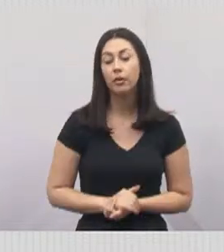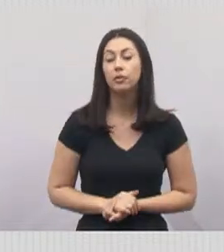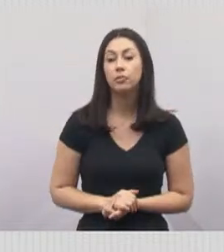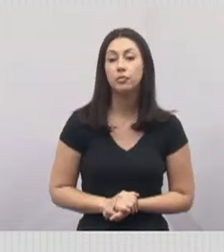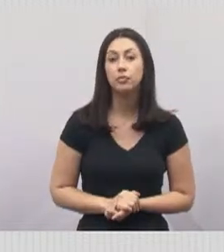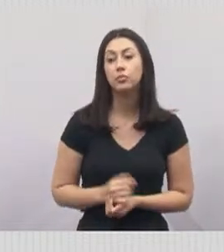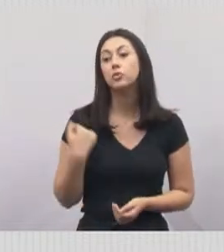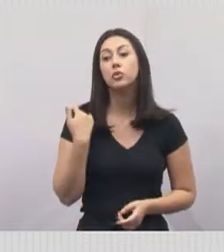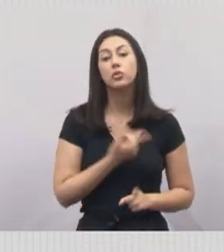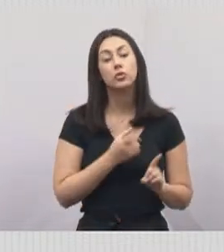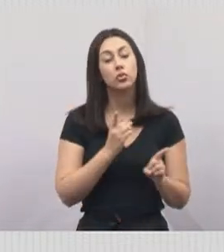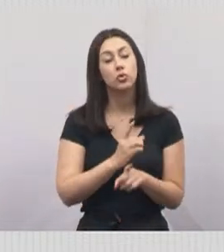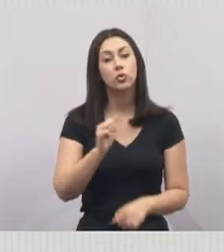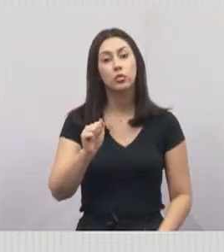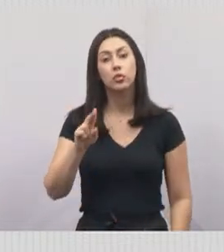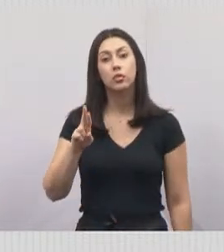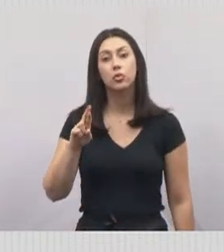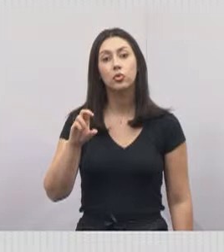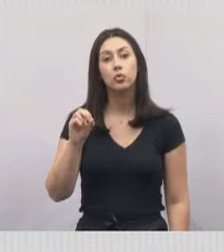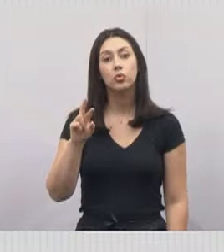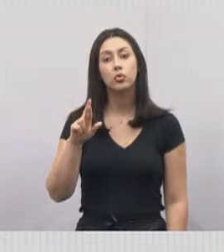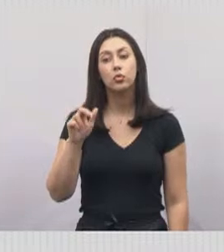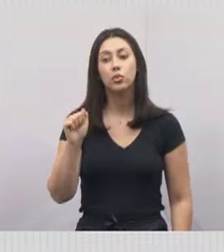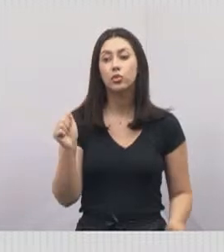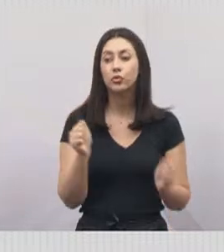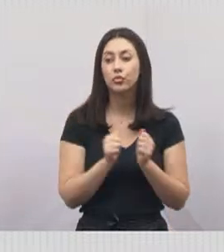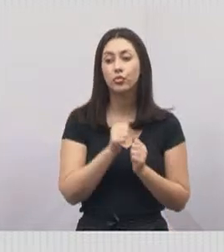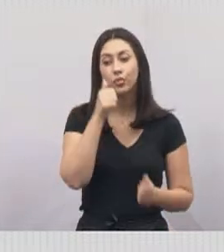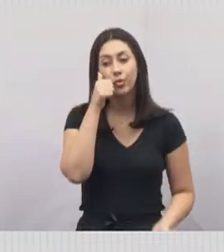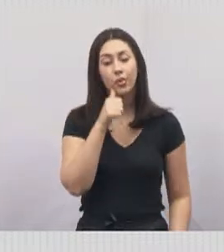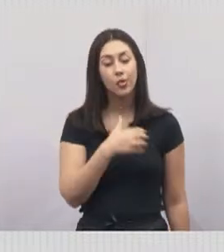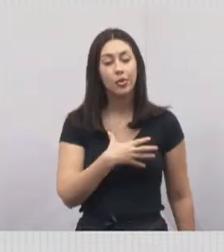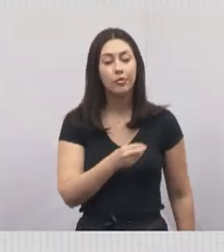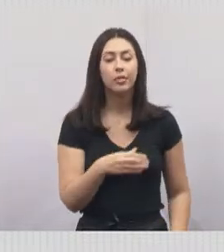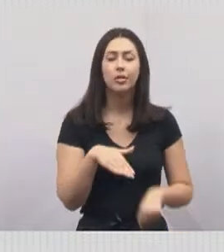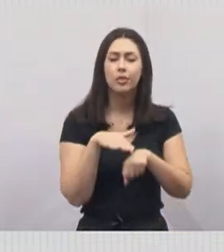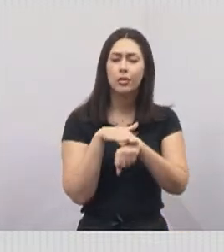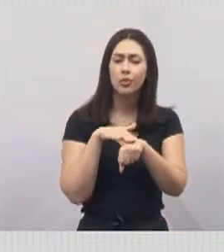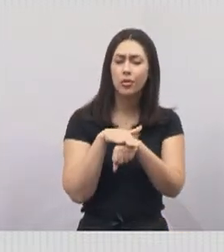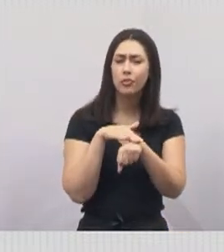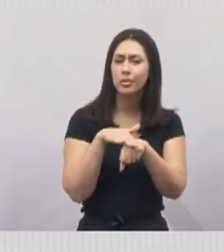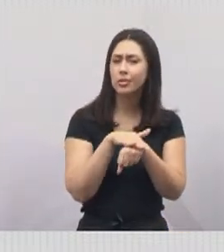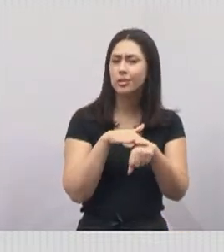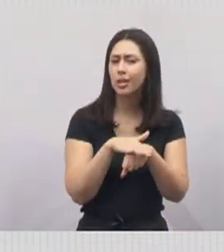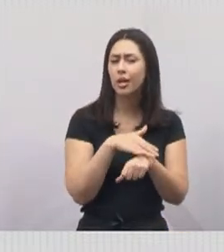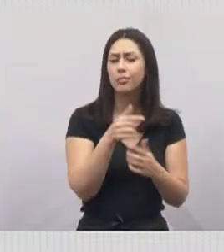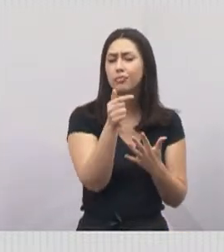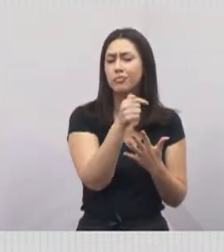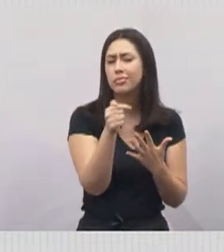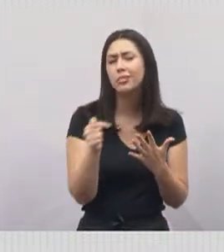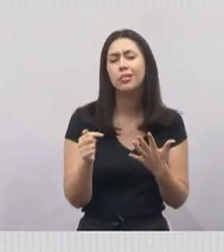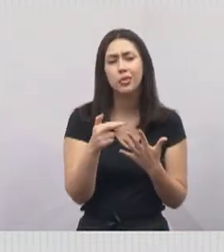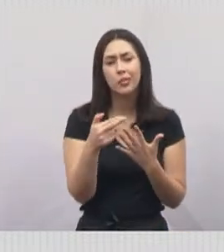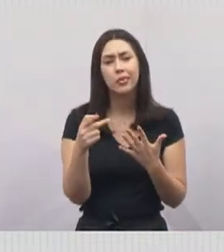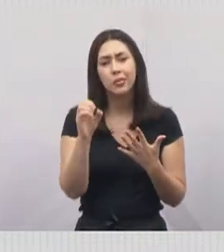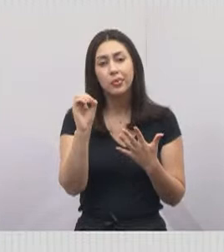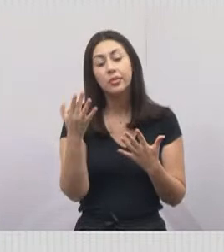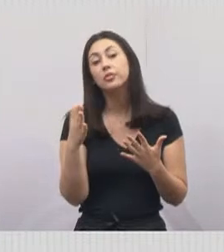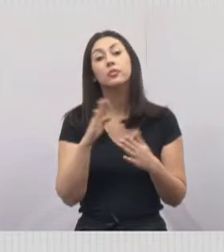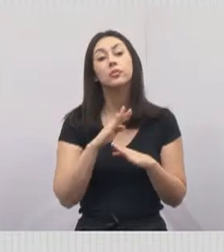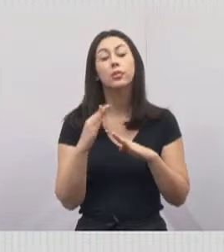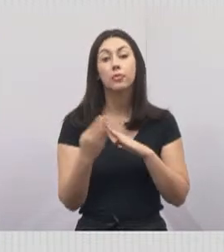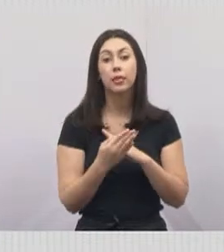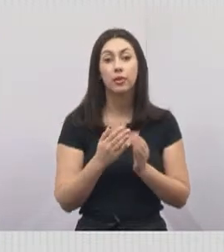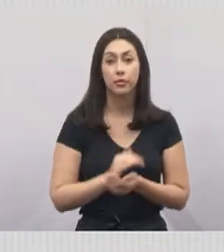Onde a gente encontrou a dona Aurora, a sua filha, e a gente pôde conversar um pouquinho sobre a realidade lá do bairro. A gente sempre